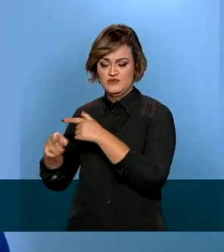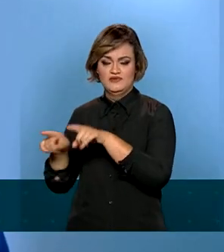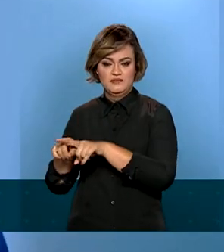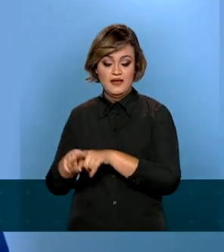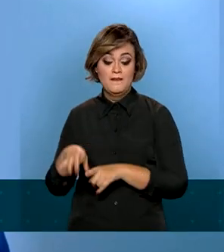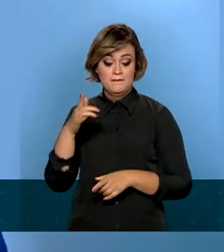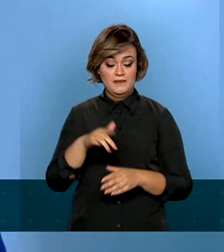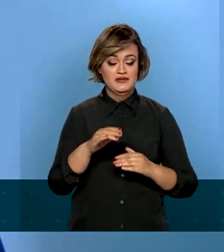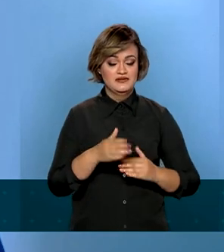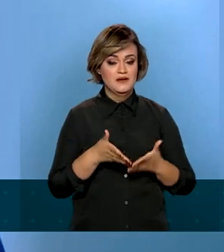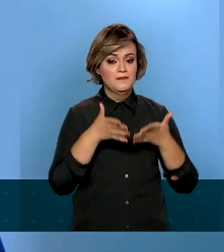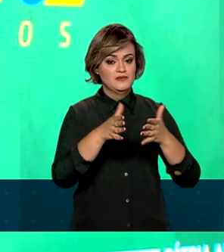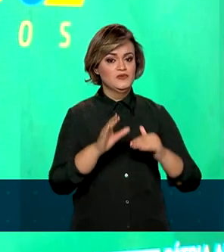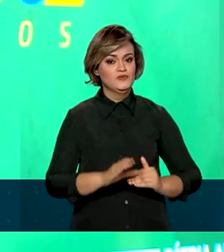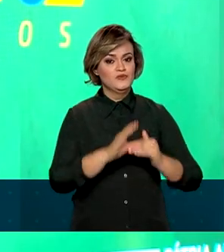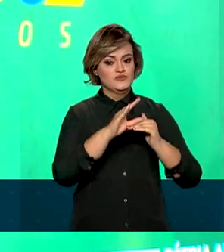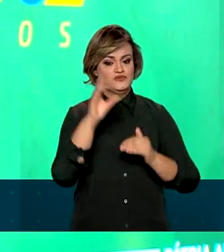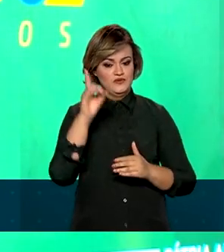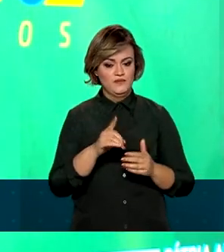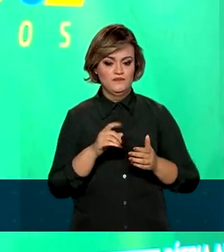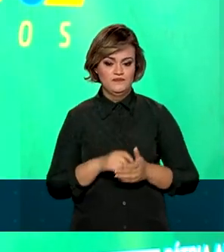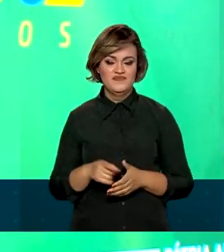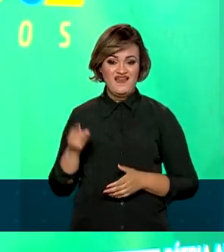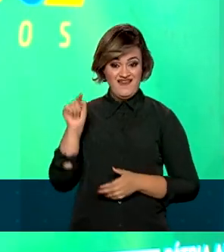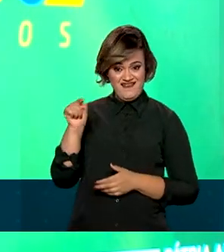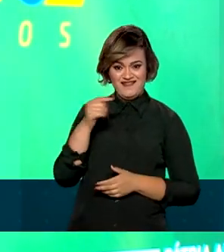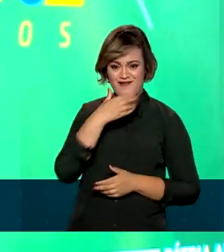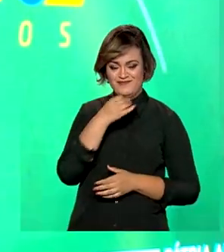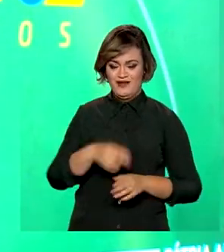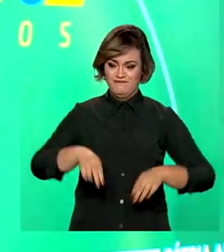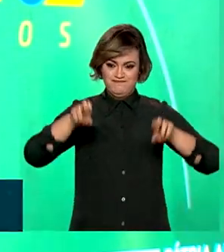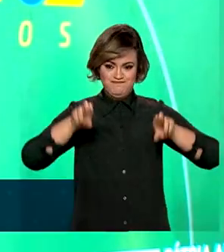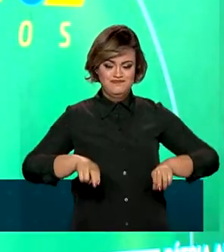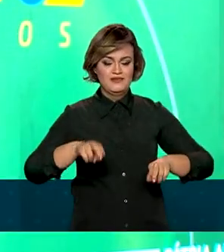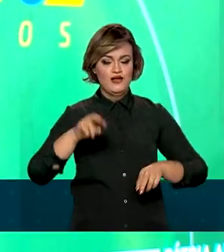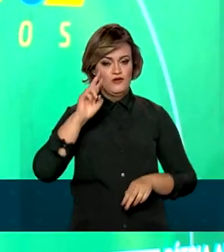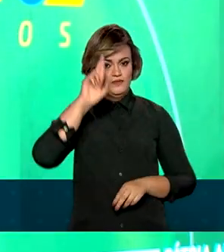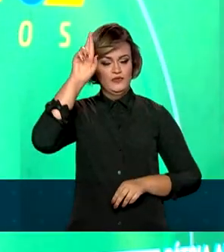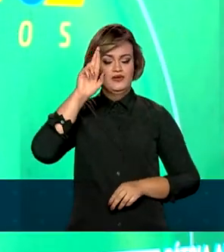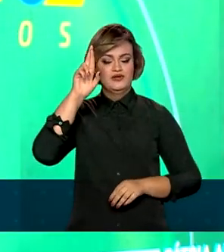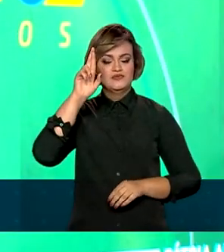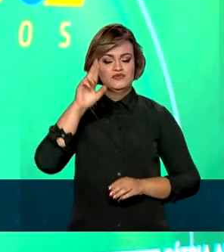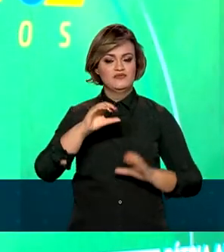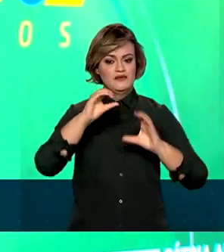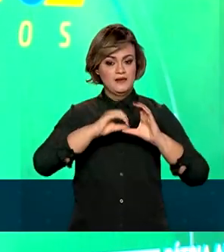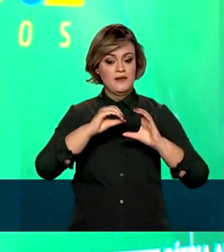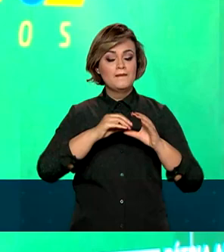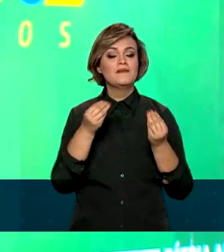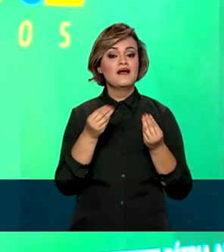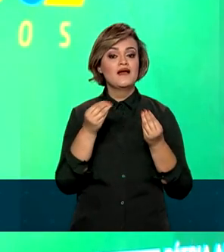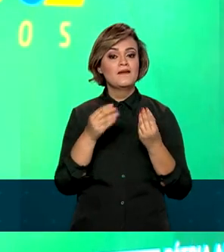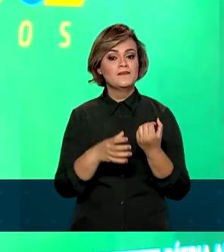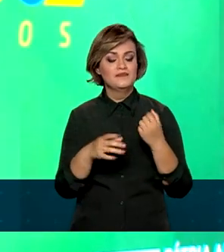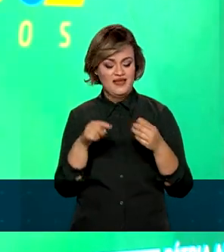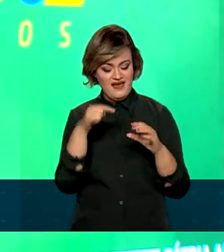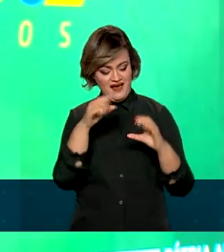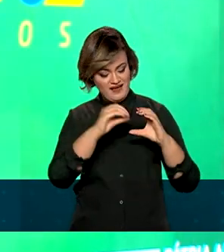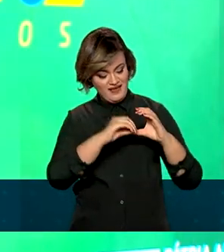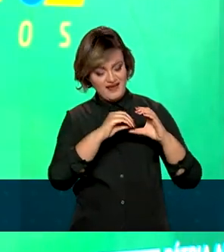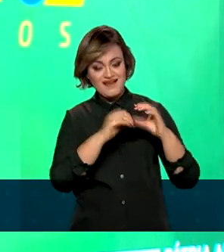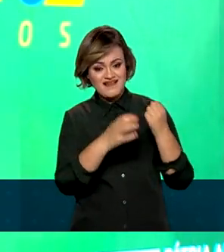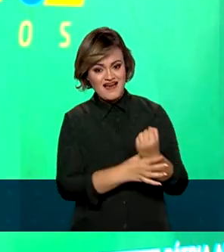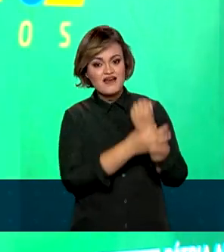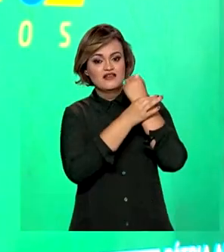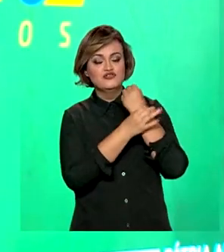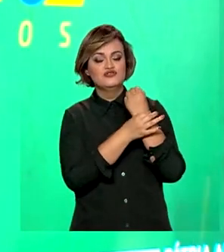de membro do Conselho Diretor. Carlos Baigorre assume a liderança da agência responsável por garantir a qualidade dos serviços de